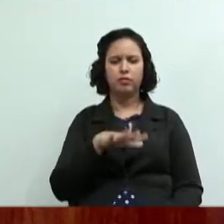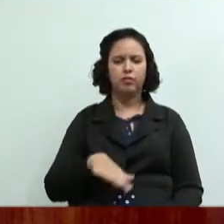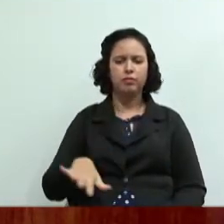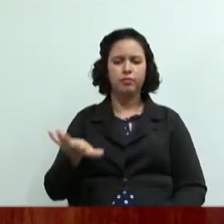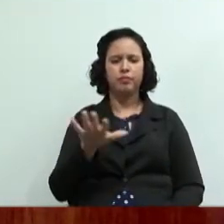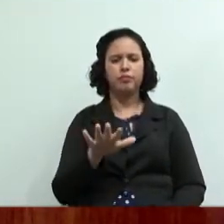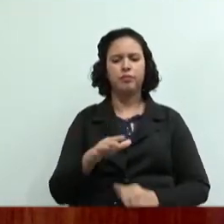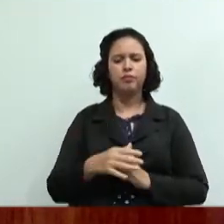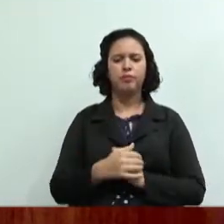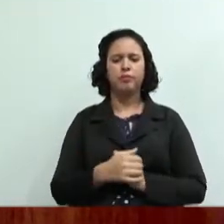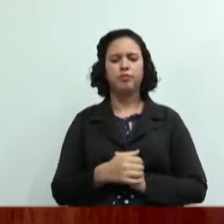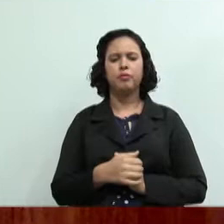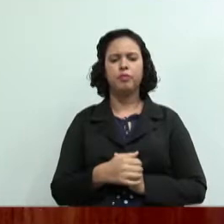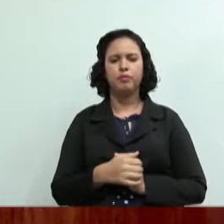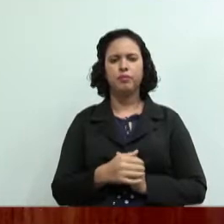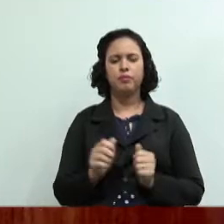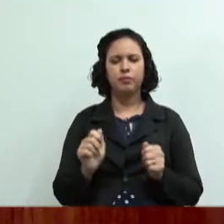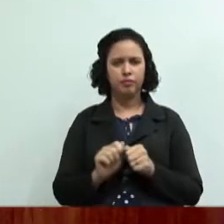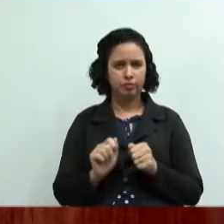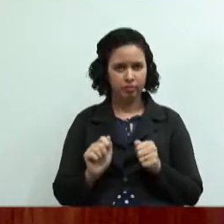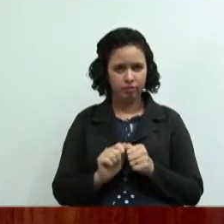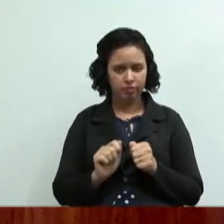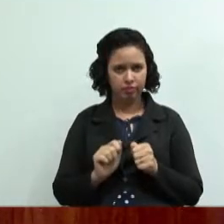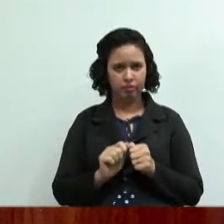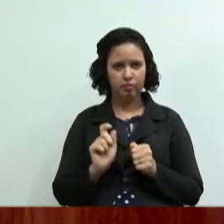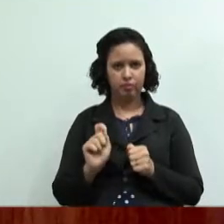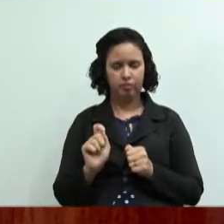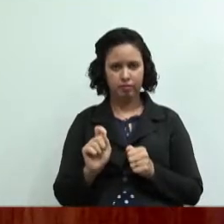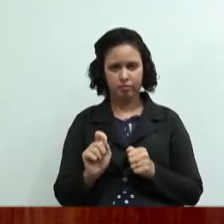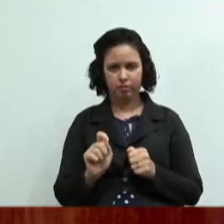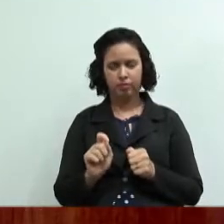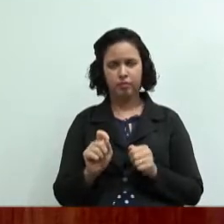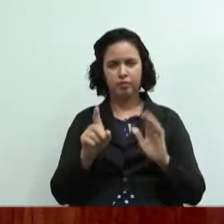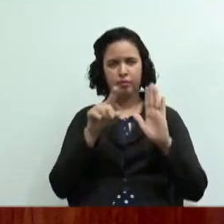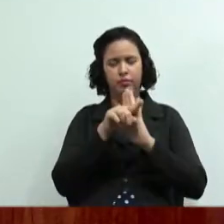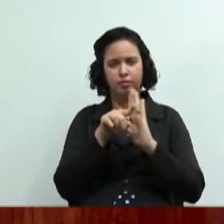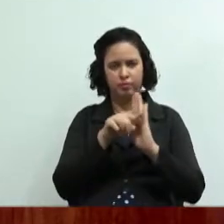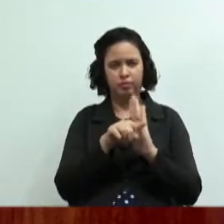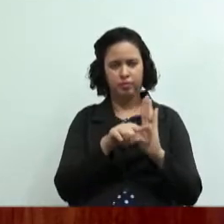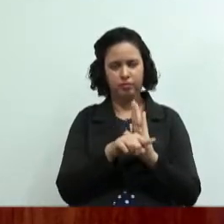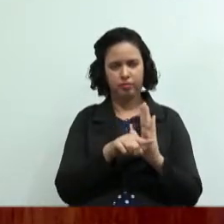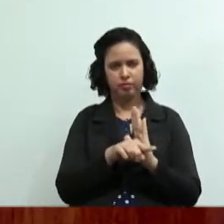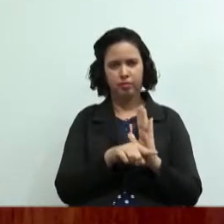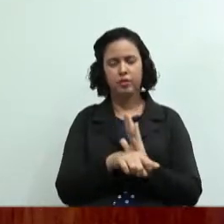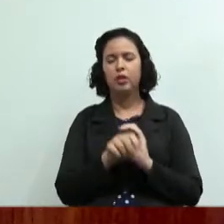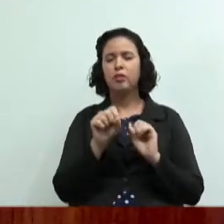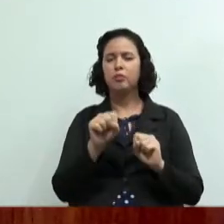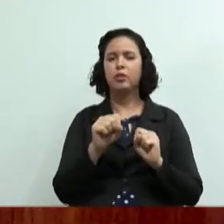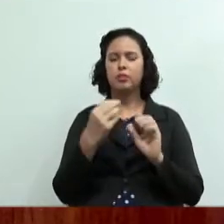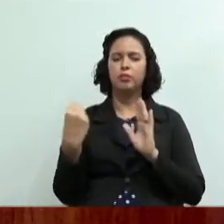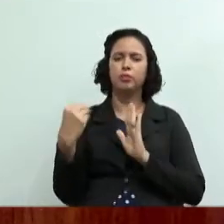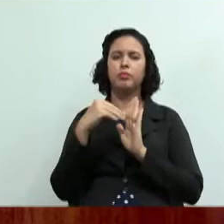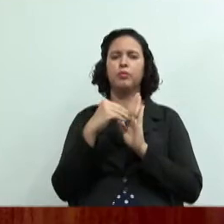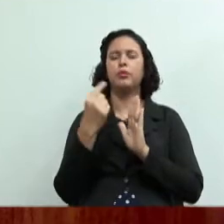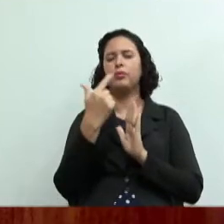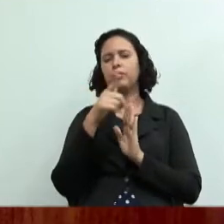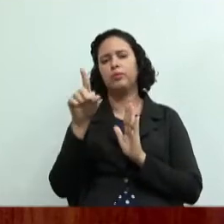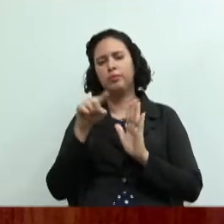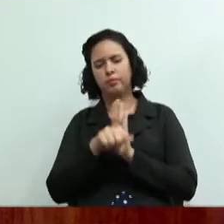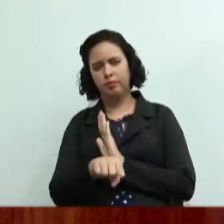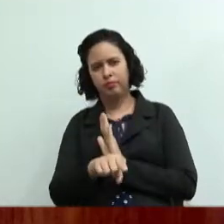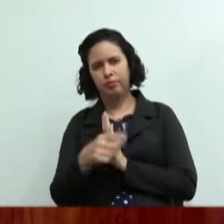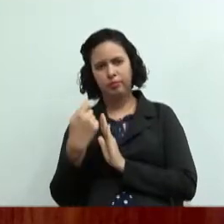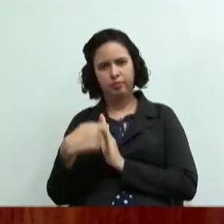e aí vai montar o questionário a gente tem algumas sugestões de perguntas vocês podem colocar outras perguntas se vocês acharem necessário